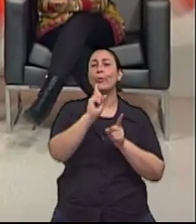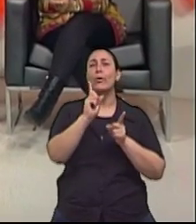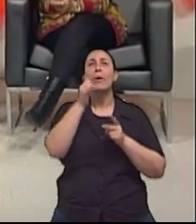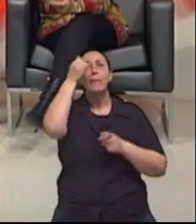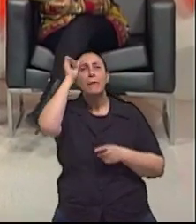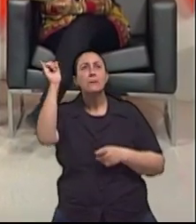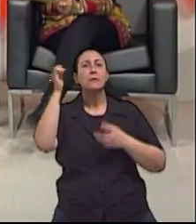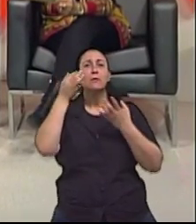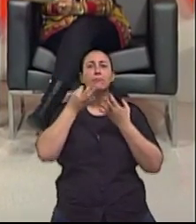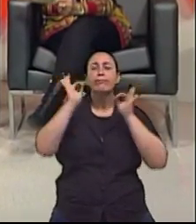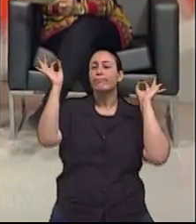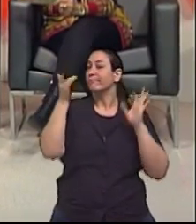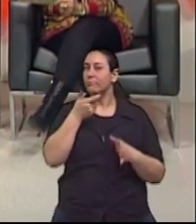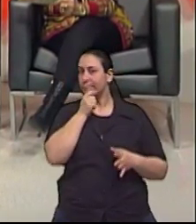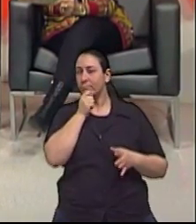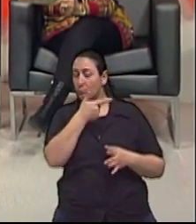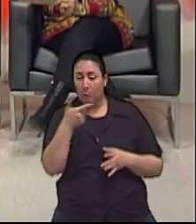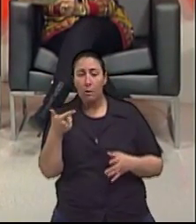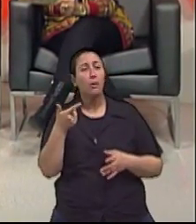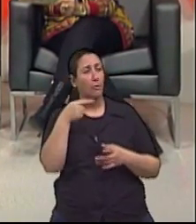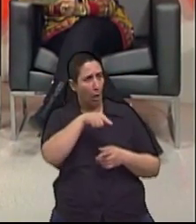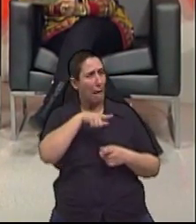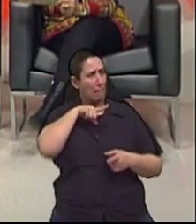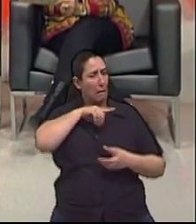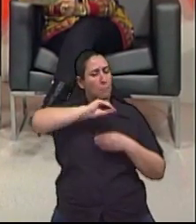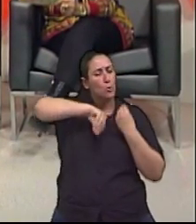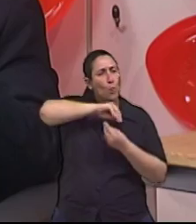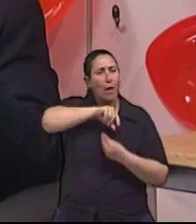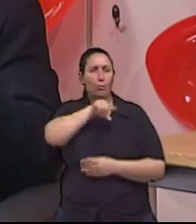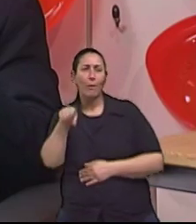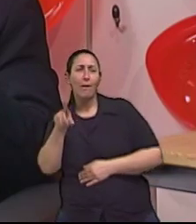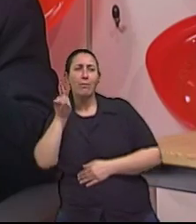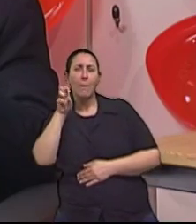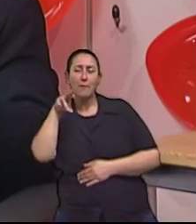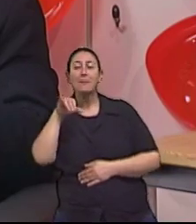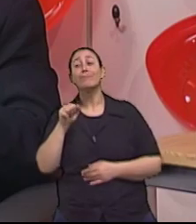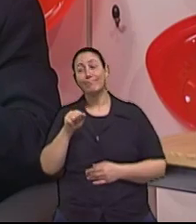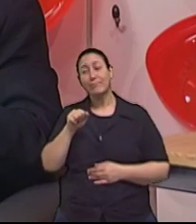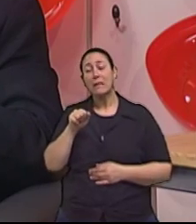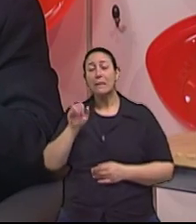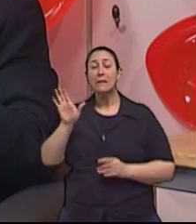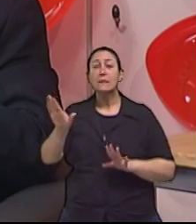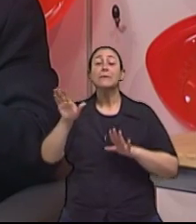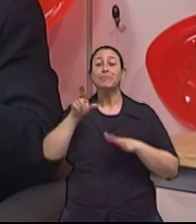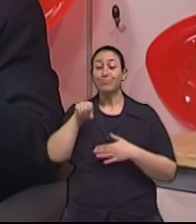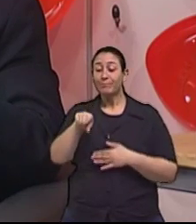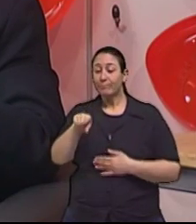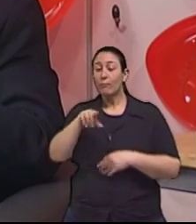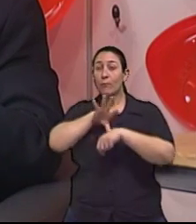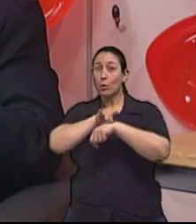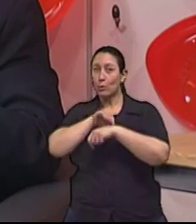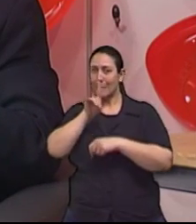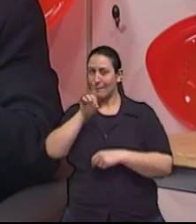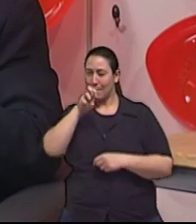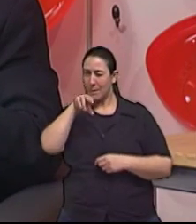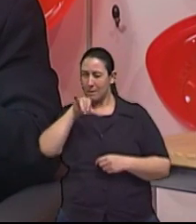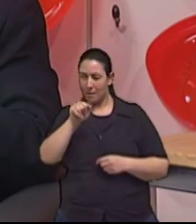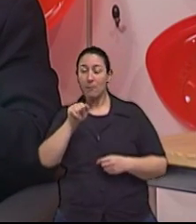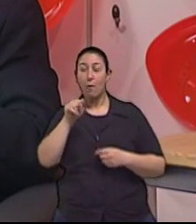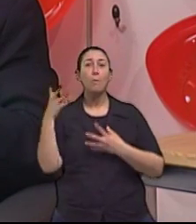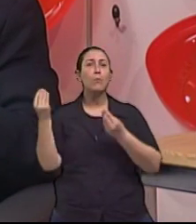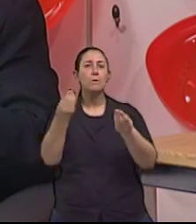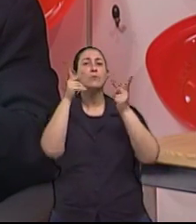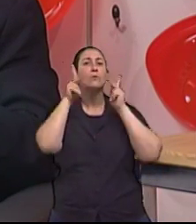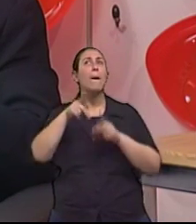que é confundido com essa demência. Então, a história das demências, ela começa com a confusão entre envelhecimento